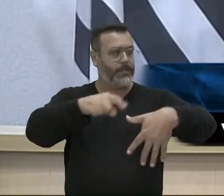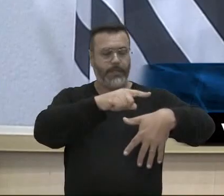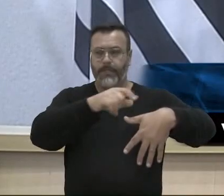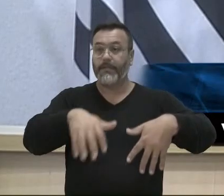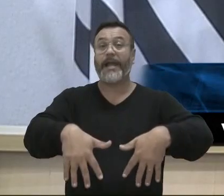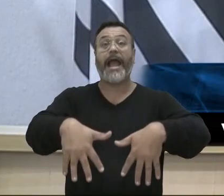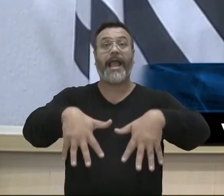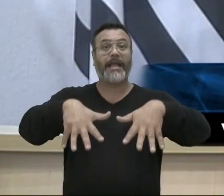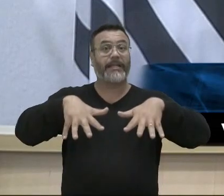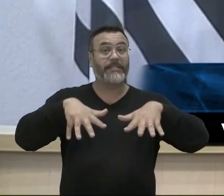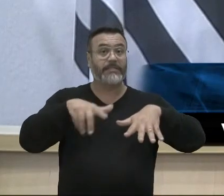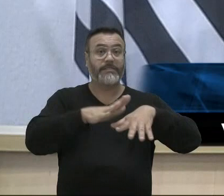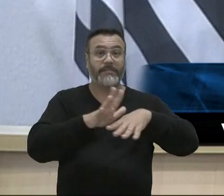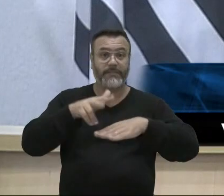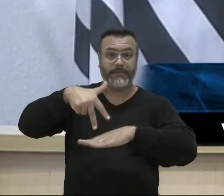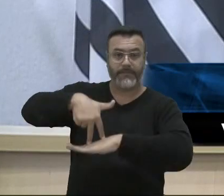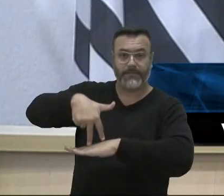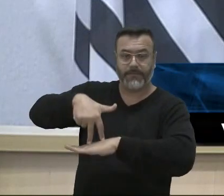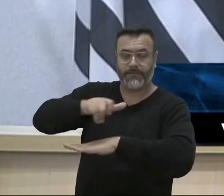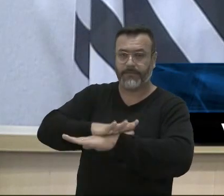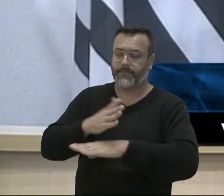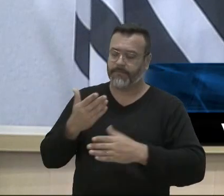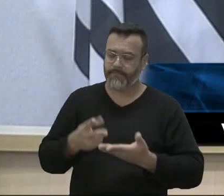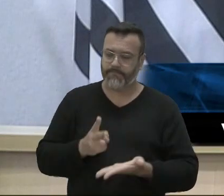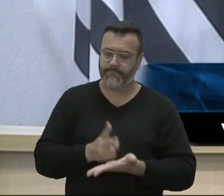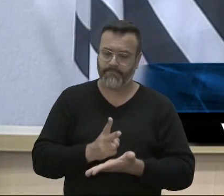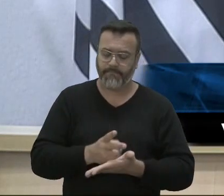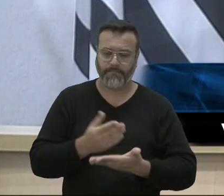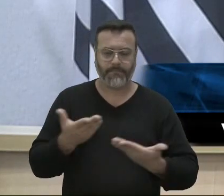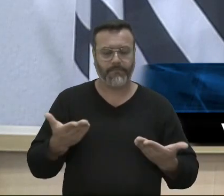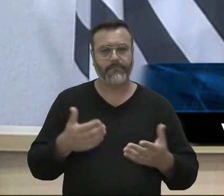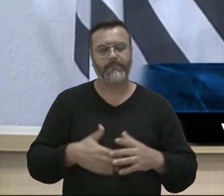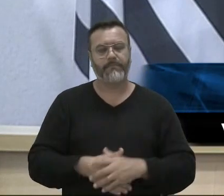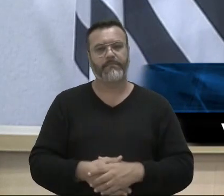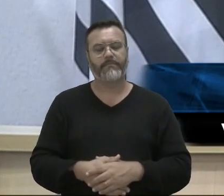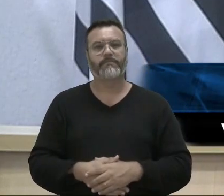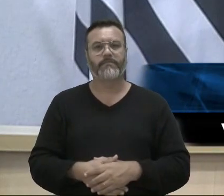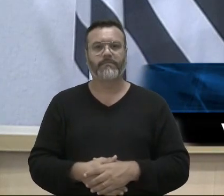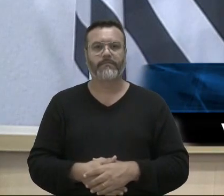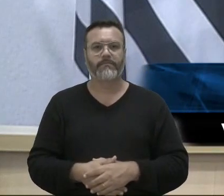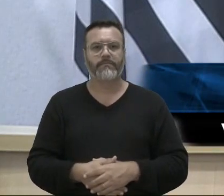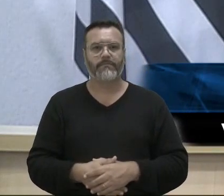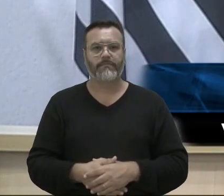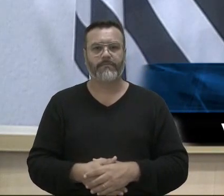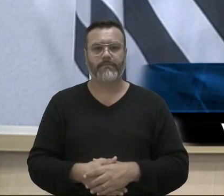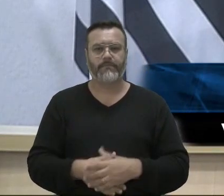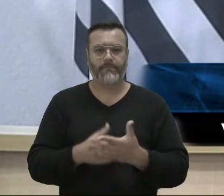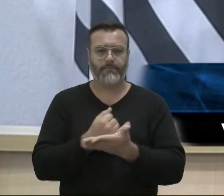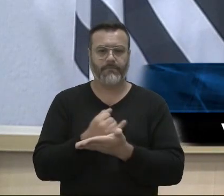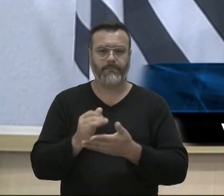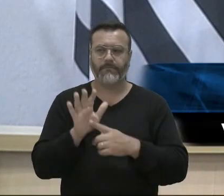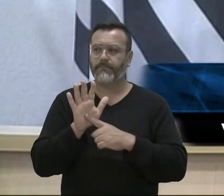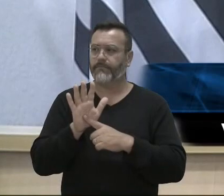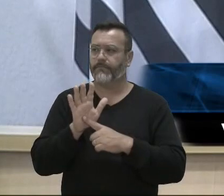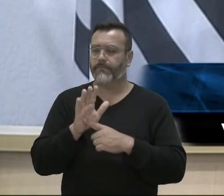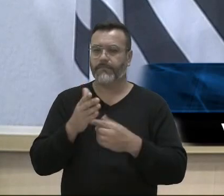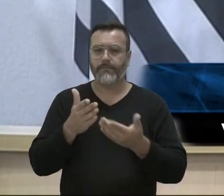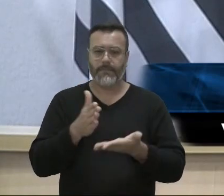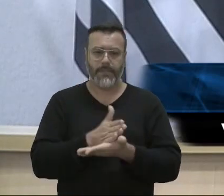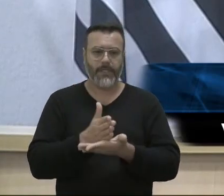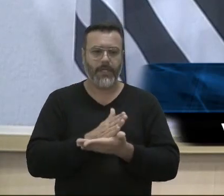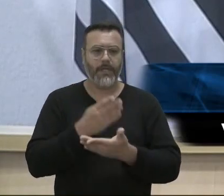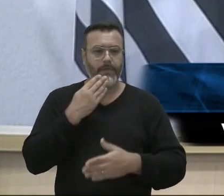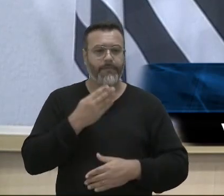O vereador Serginho pediu à Secretaria de Obras a manutenção da estrada Pinhão do Borba na zona rural, pois o trânsito de veículos está